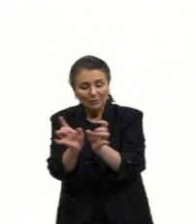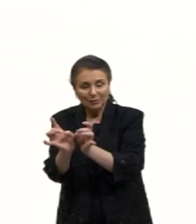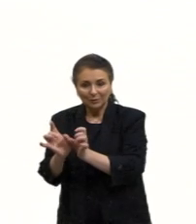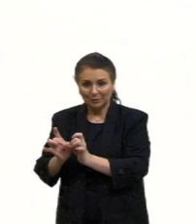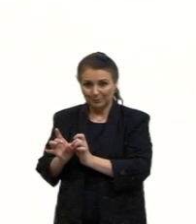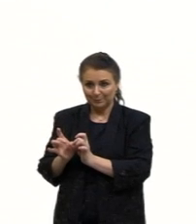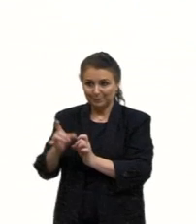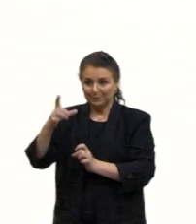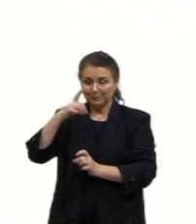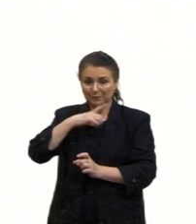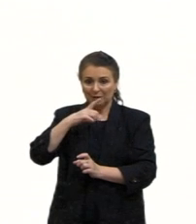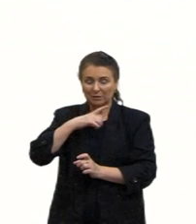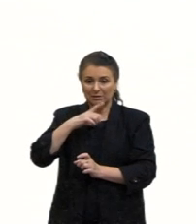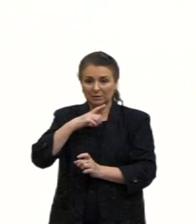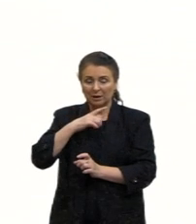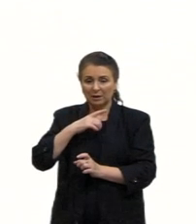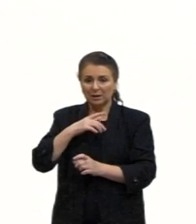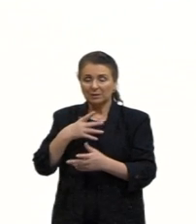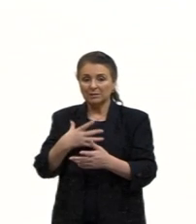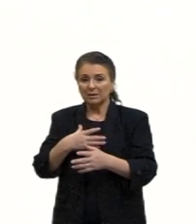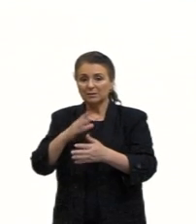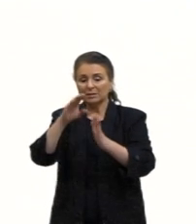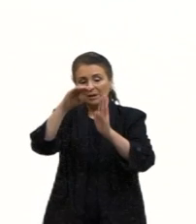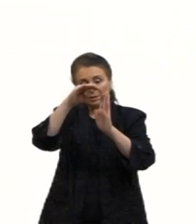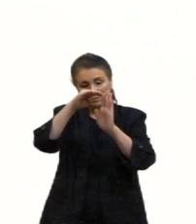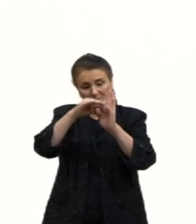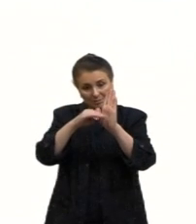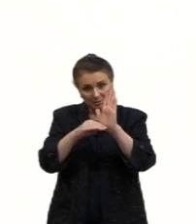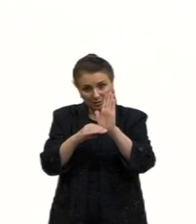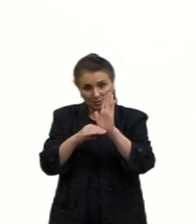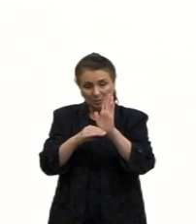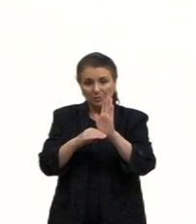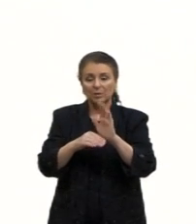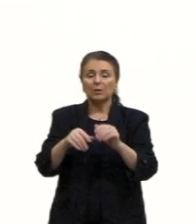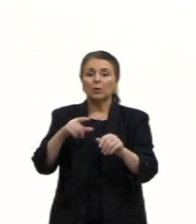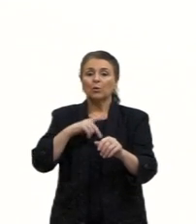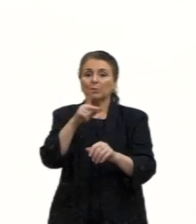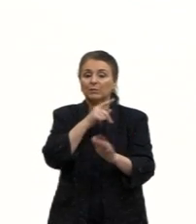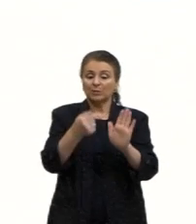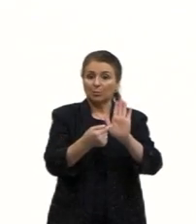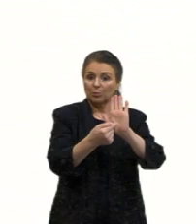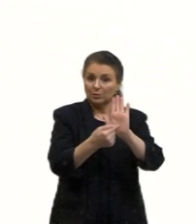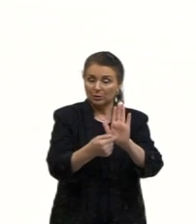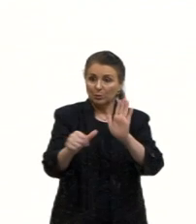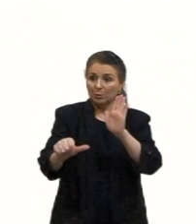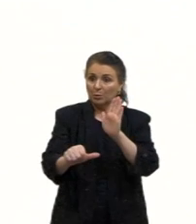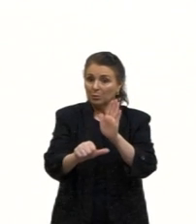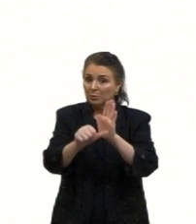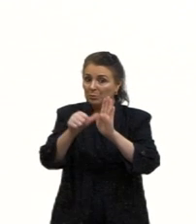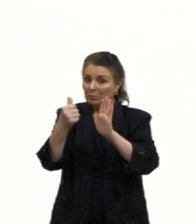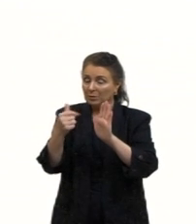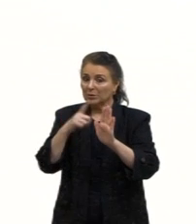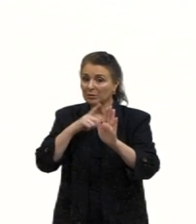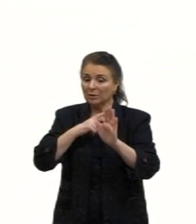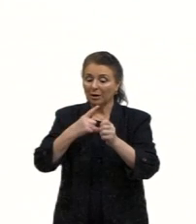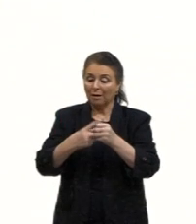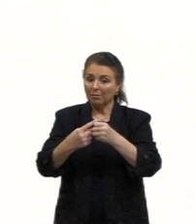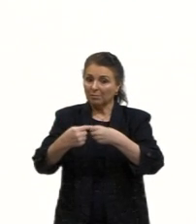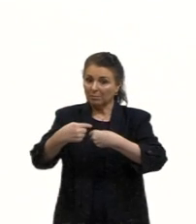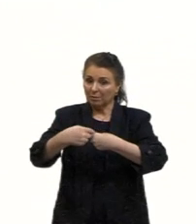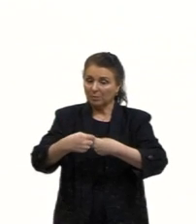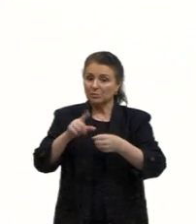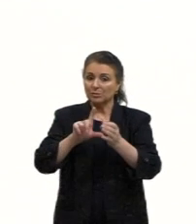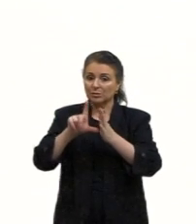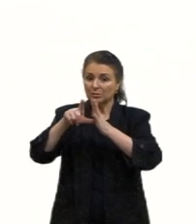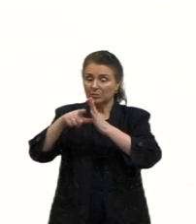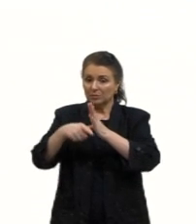esses estágios. E eu trago, a gente viu os estágios. Primeiro estágio, então, nós temos a cidade. E aí,